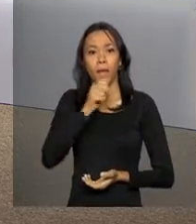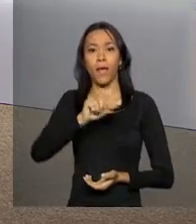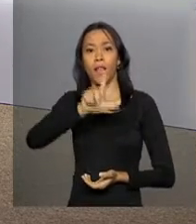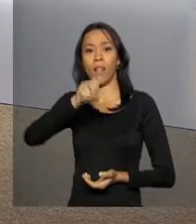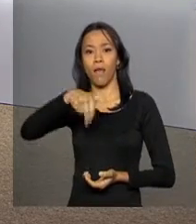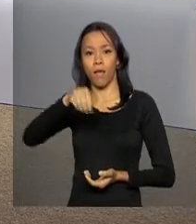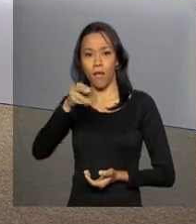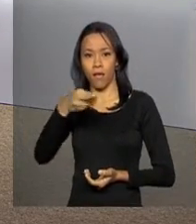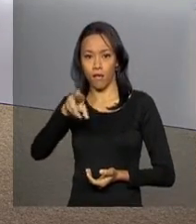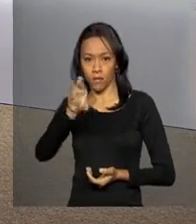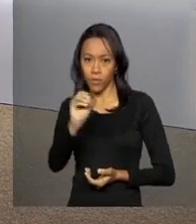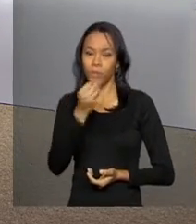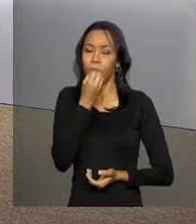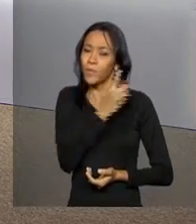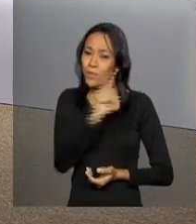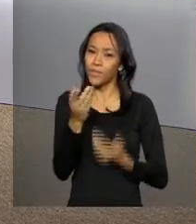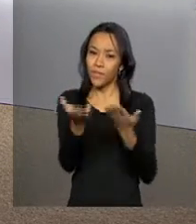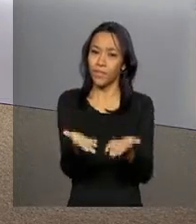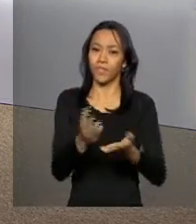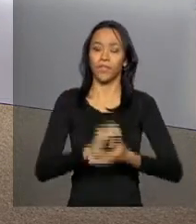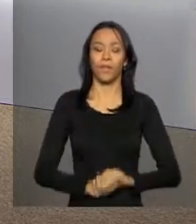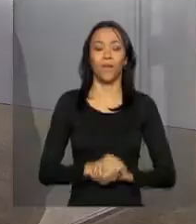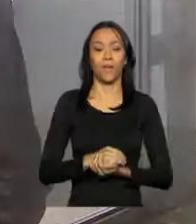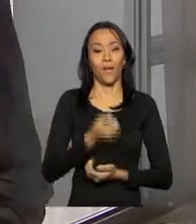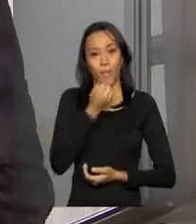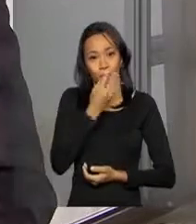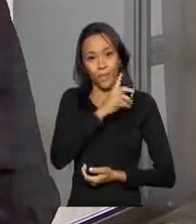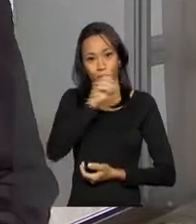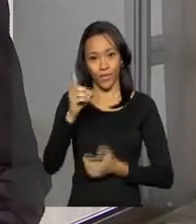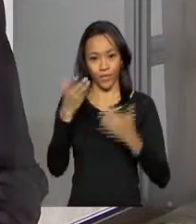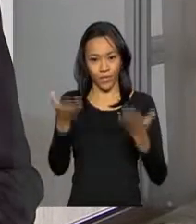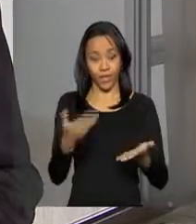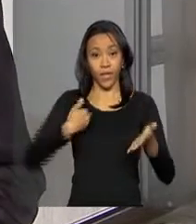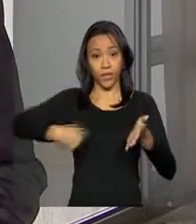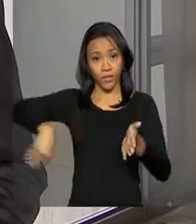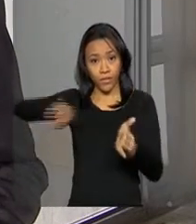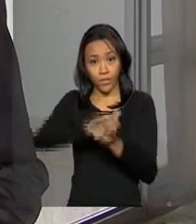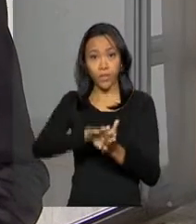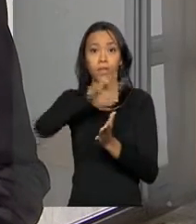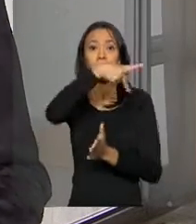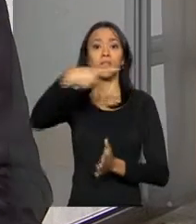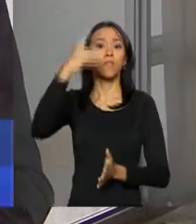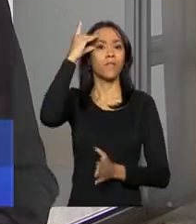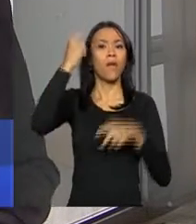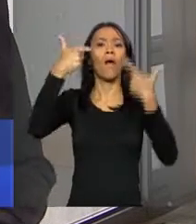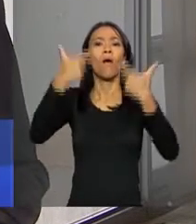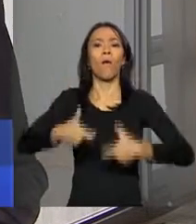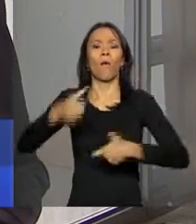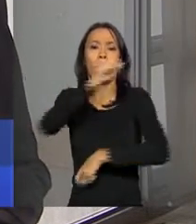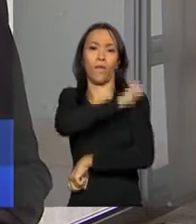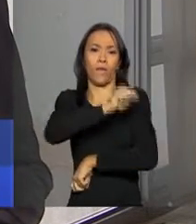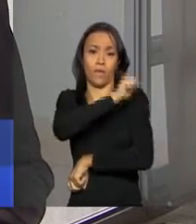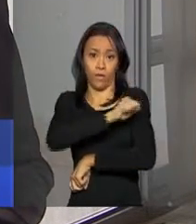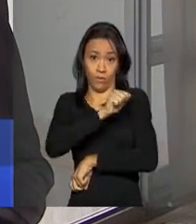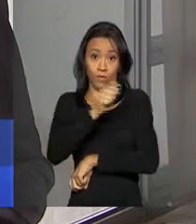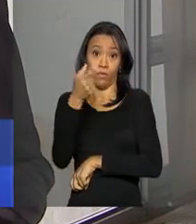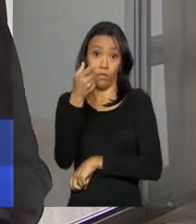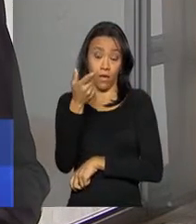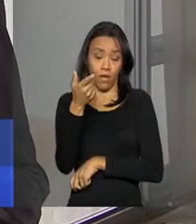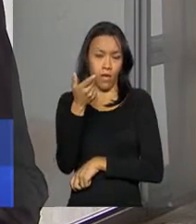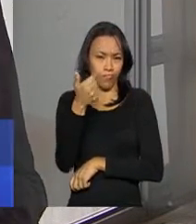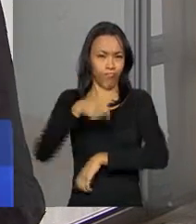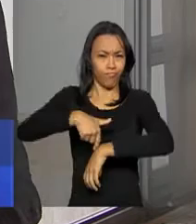Oi, Leandro, bom dia. Oi, Daniela, bom dia. A chegada da presidenta Dilma Rousseff ao Rio de Janeiro está marcada para acontecer